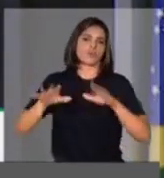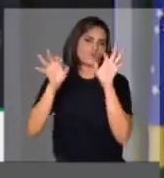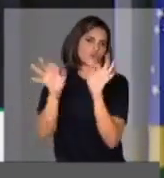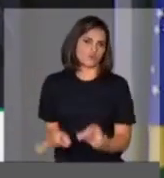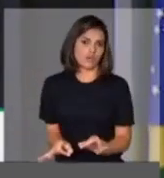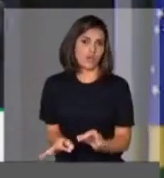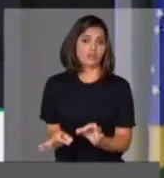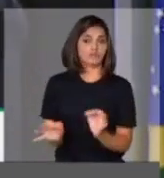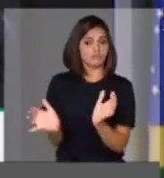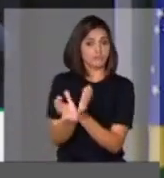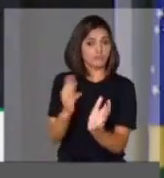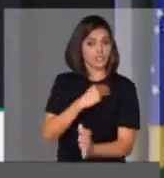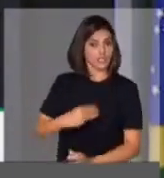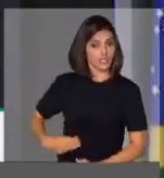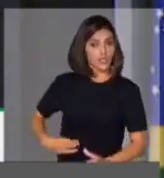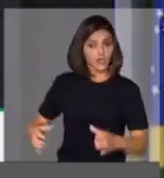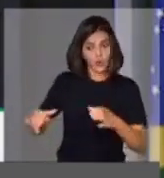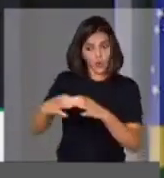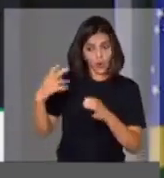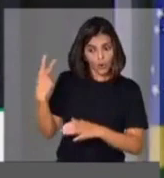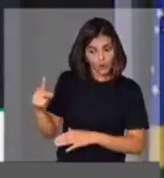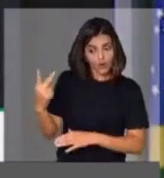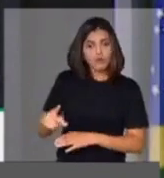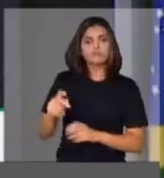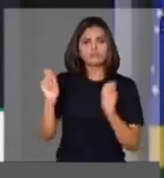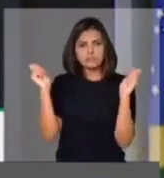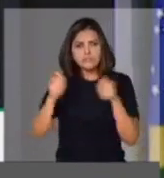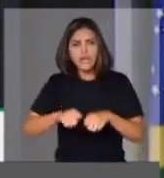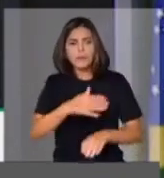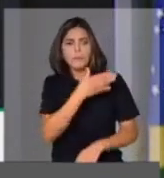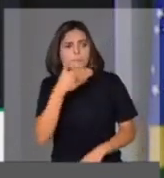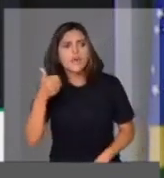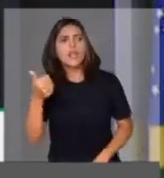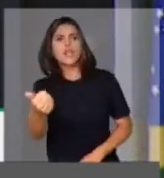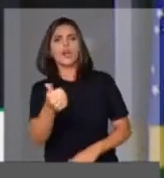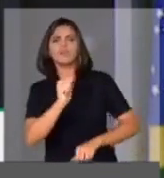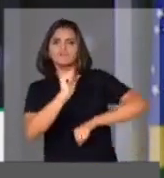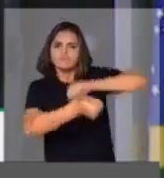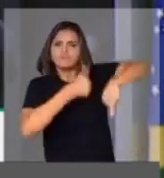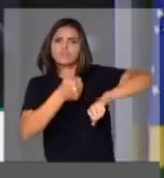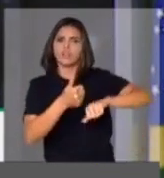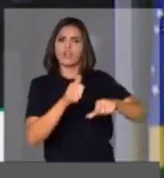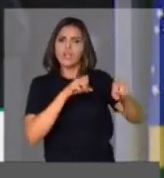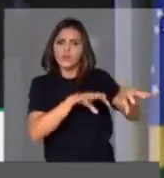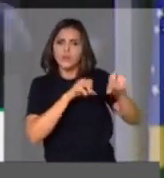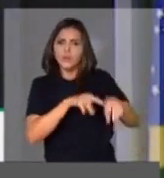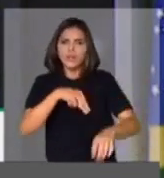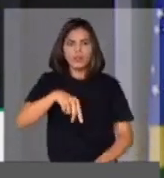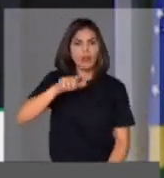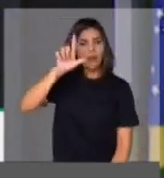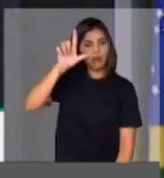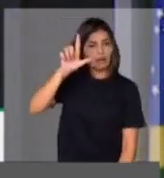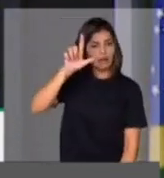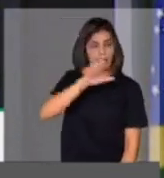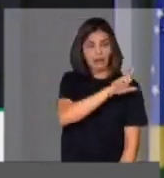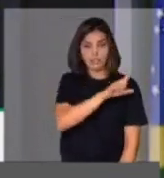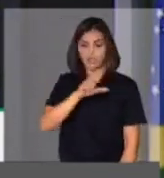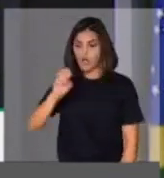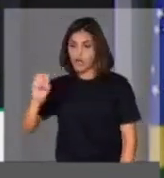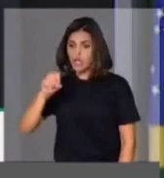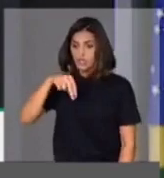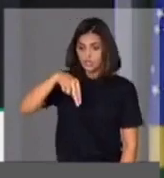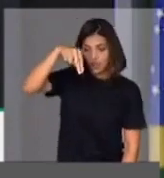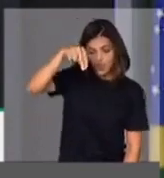governo têm a capacidade de melhorar a educação que vive um estado de calamidade pública de norte a sul, leste a oeste neste país.